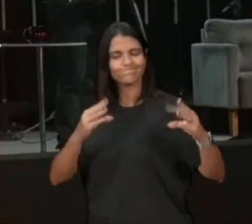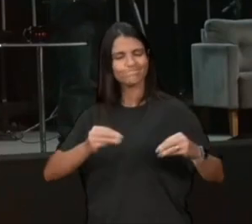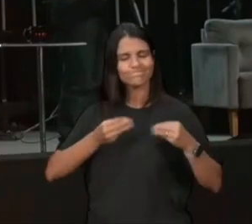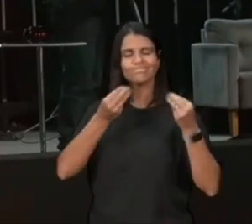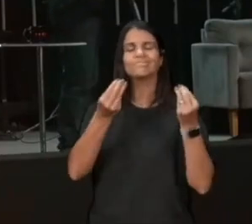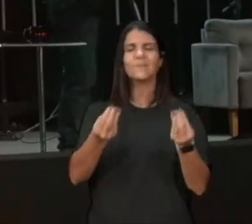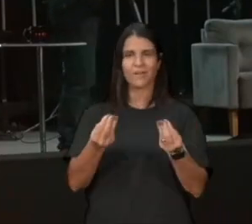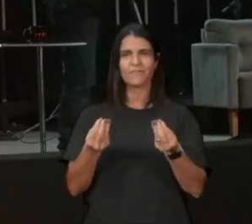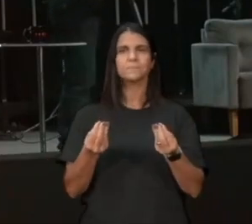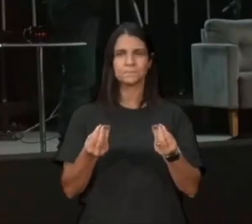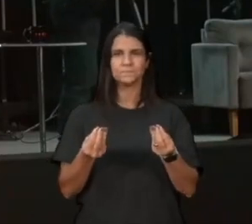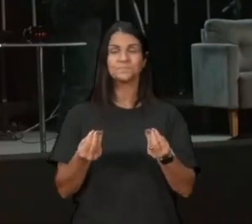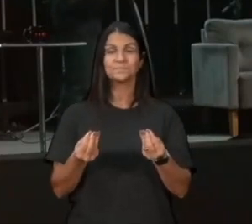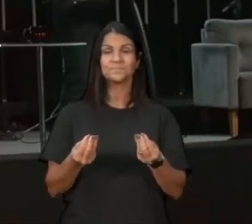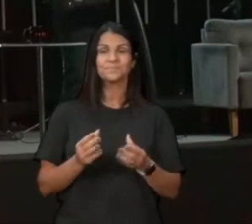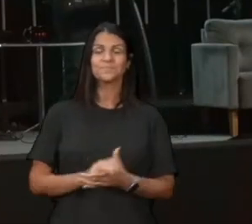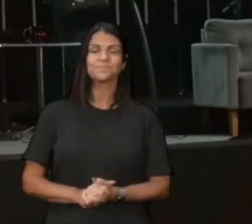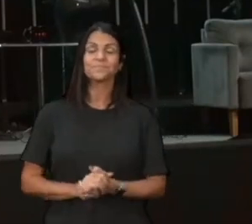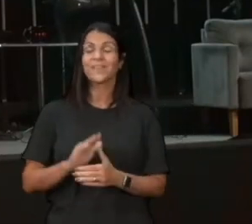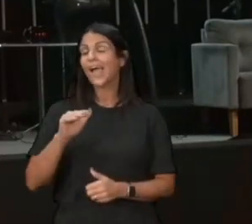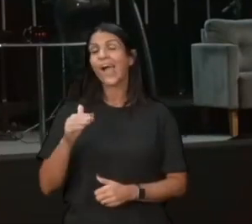homem amoroso, quando o evangelho chega, é assim,